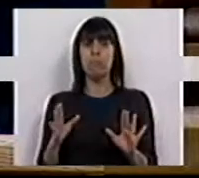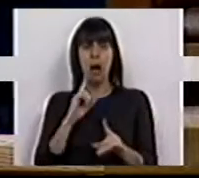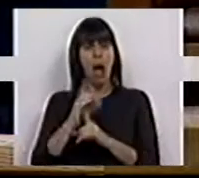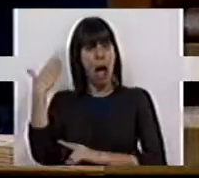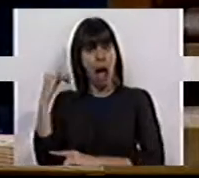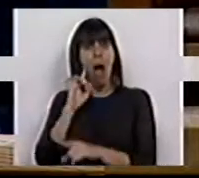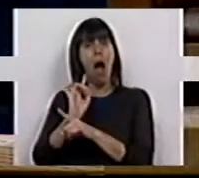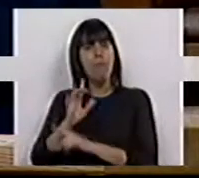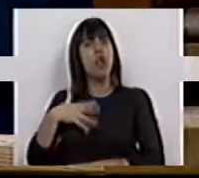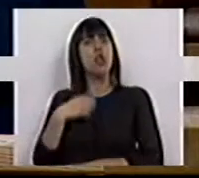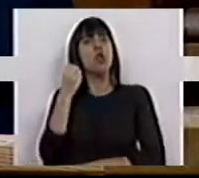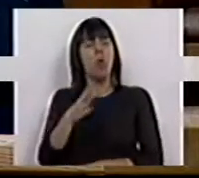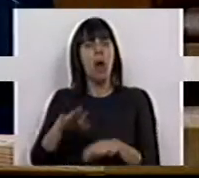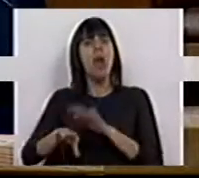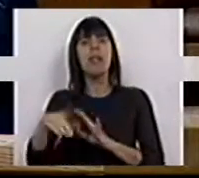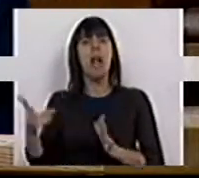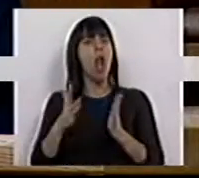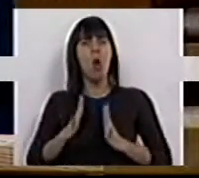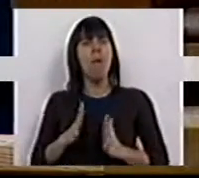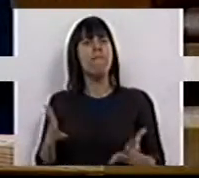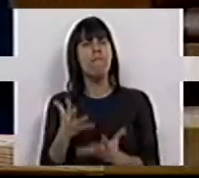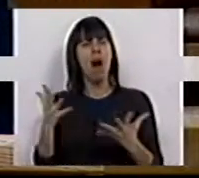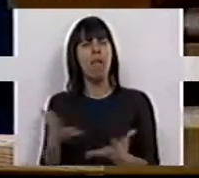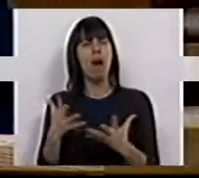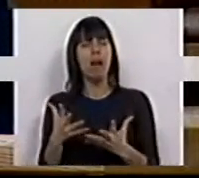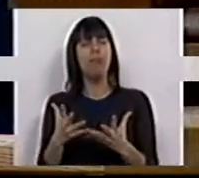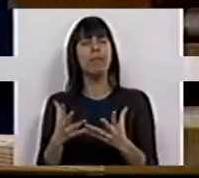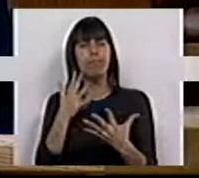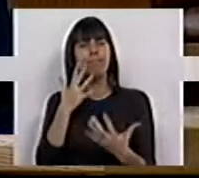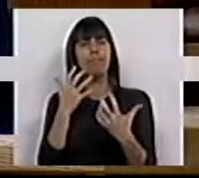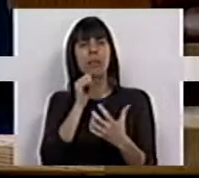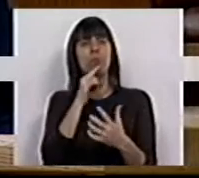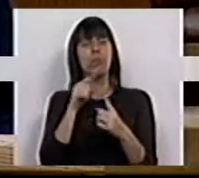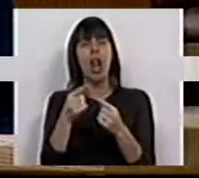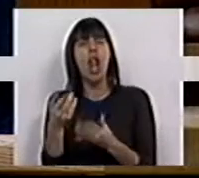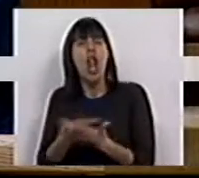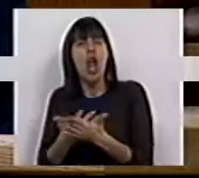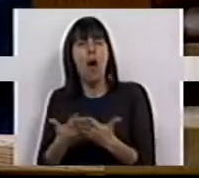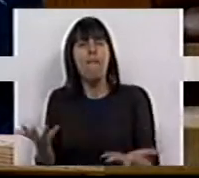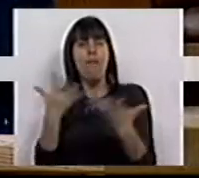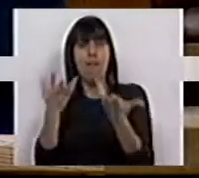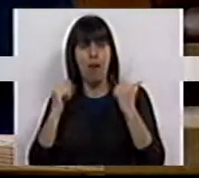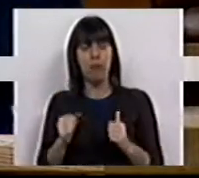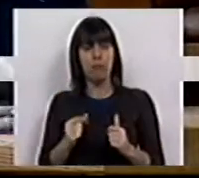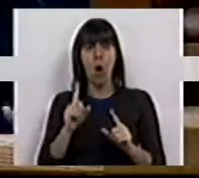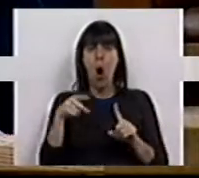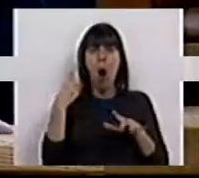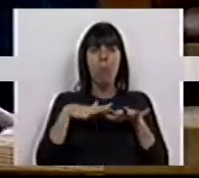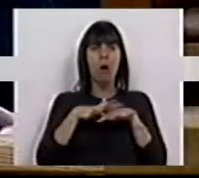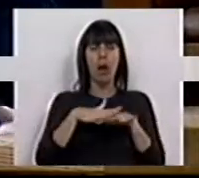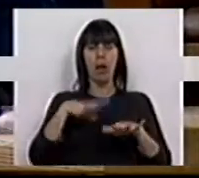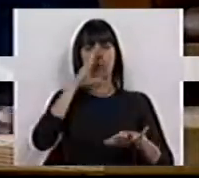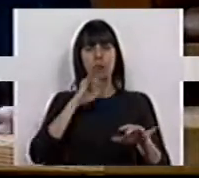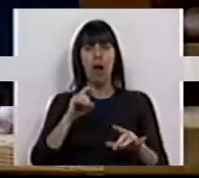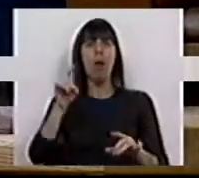havia solidariedade, a direita não descansou enquanto não escancarou uma hipótese de negócio. Onde havia uma rede do Estado